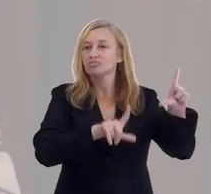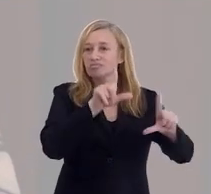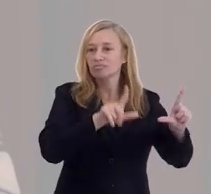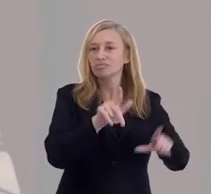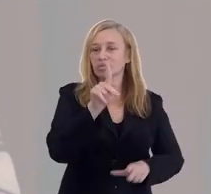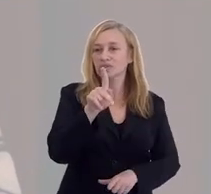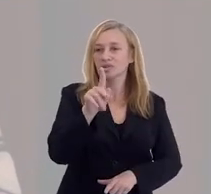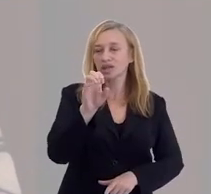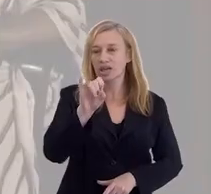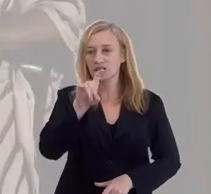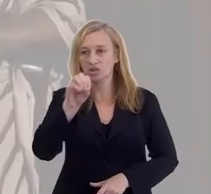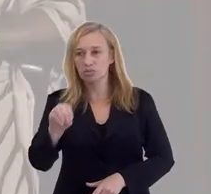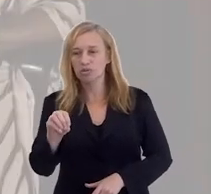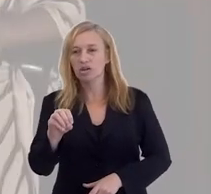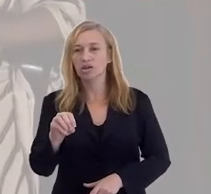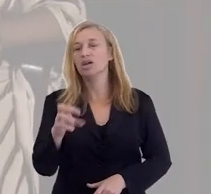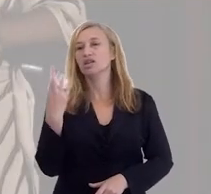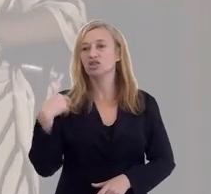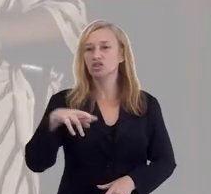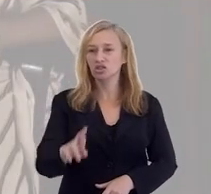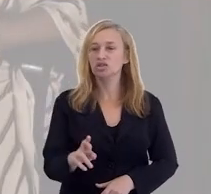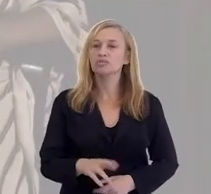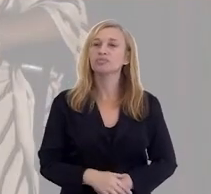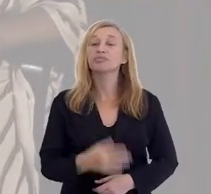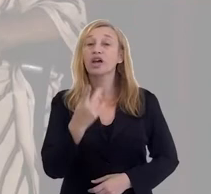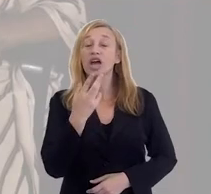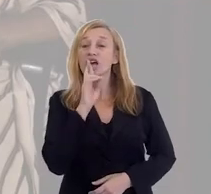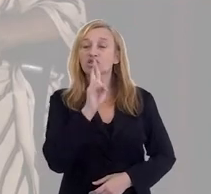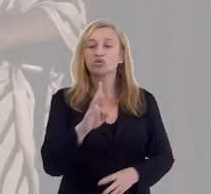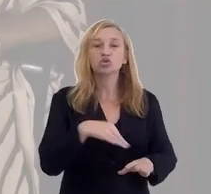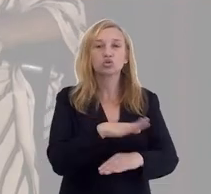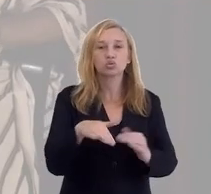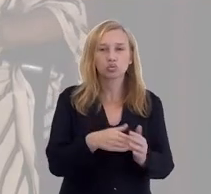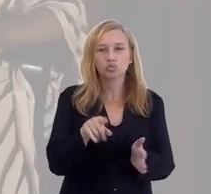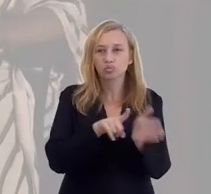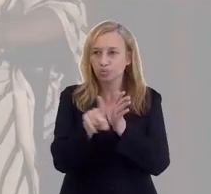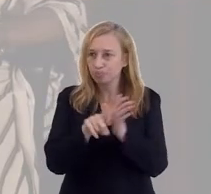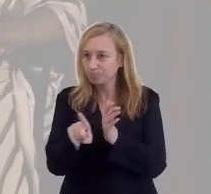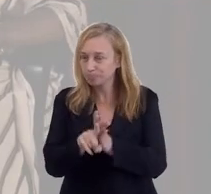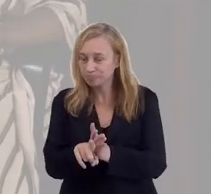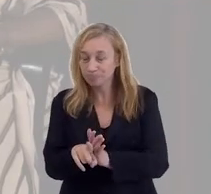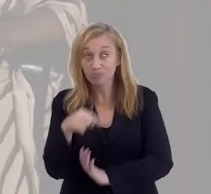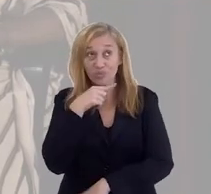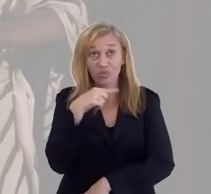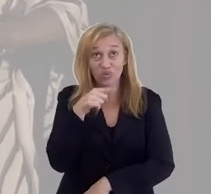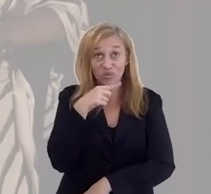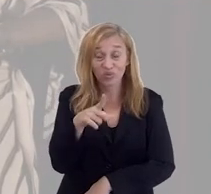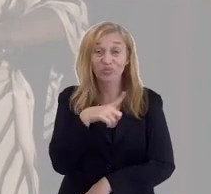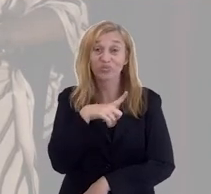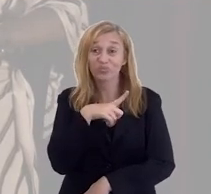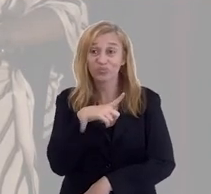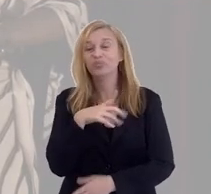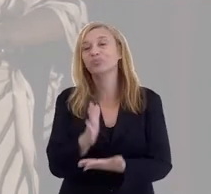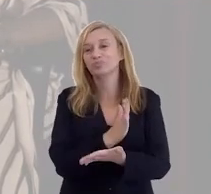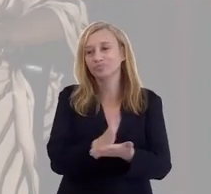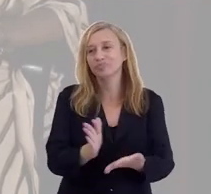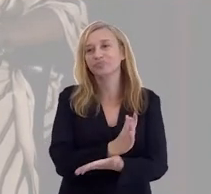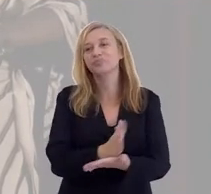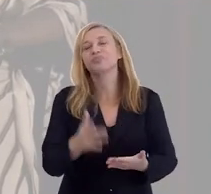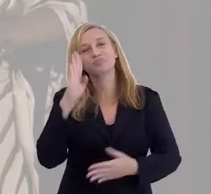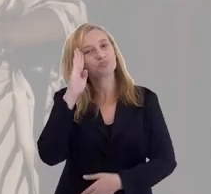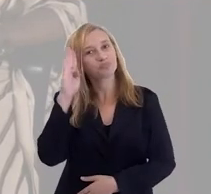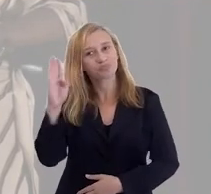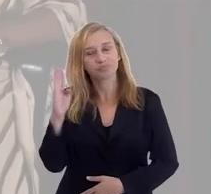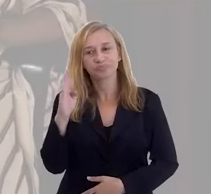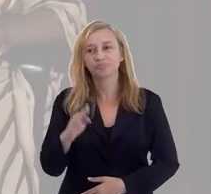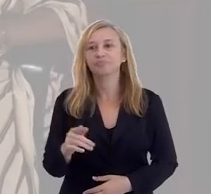Religião, aqui no Conselho Espírita, por ter respondido tantas perguntas que são tantas dúvidas para